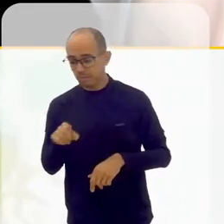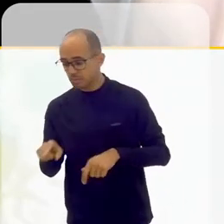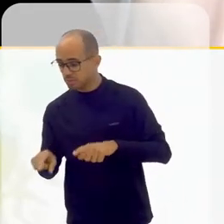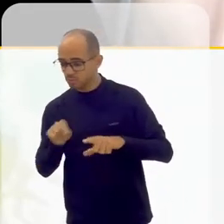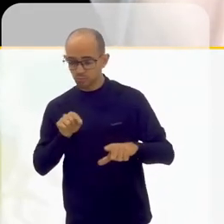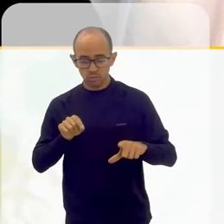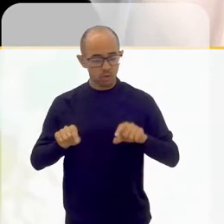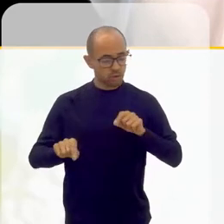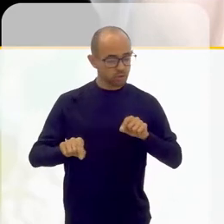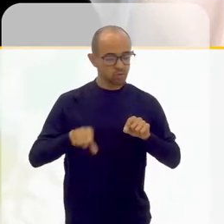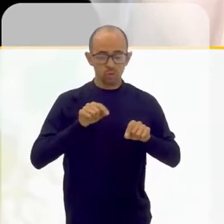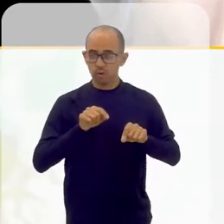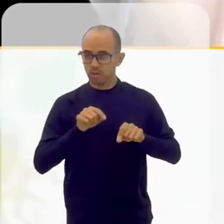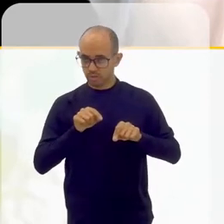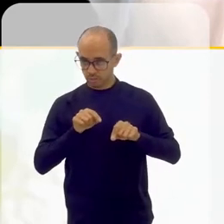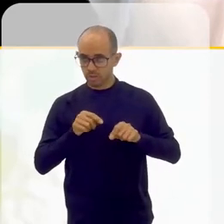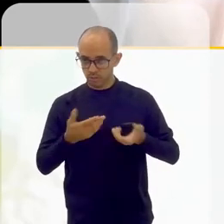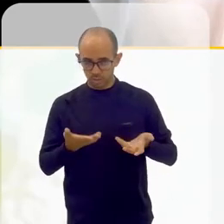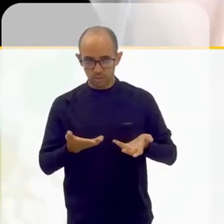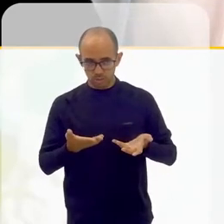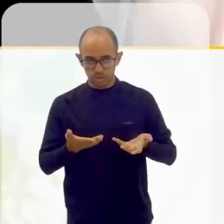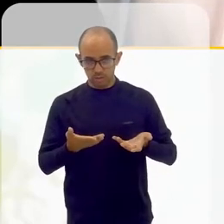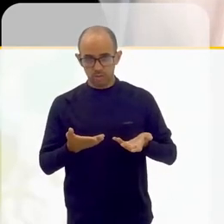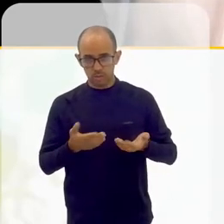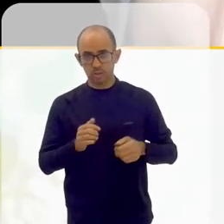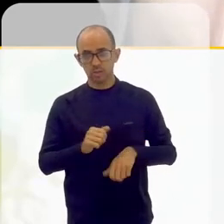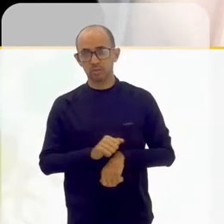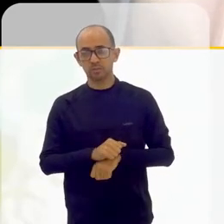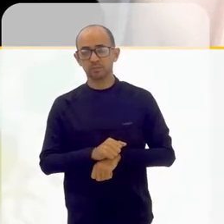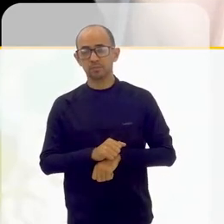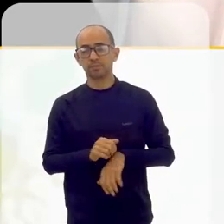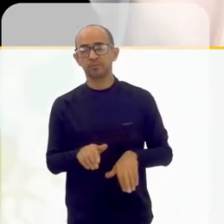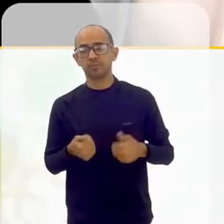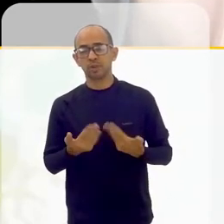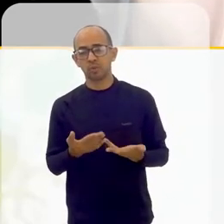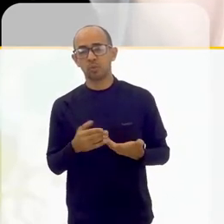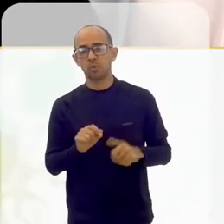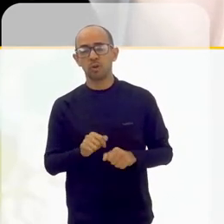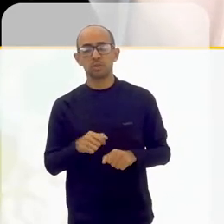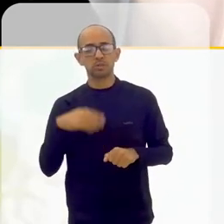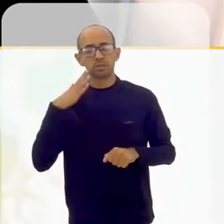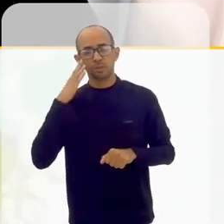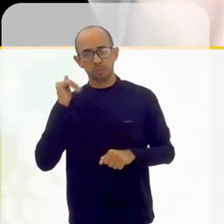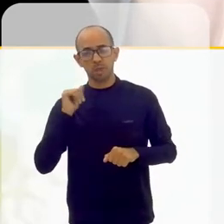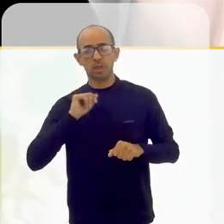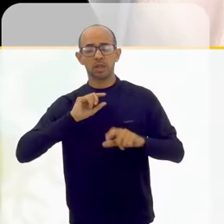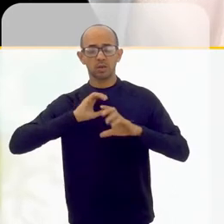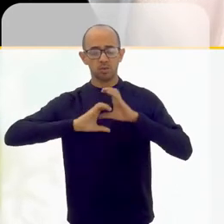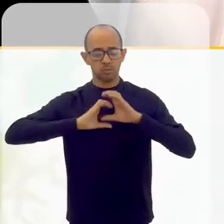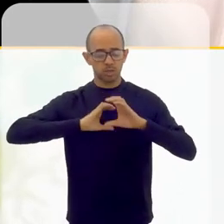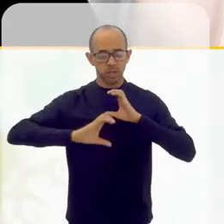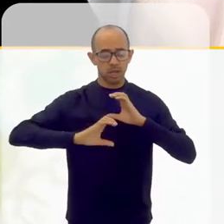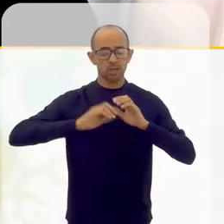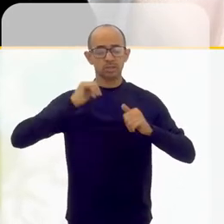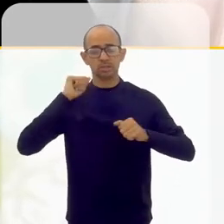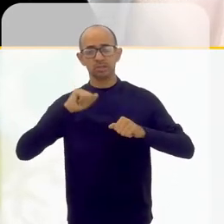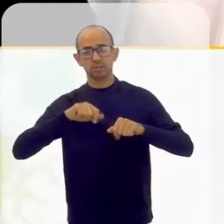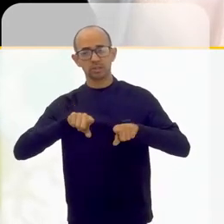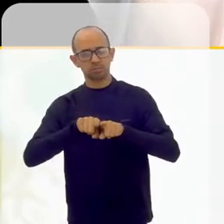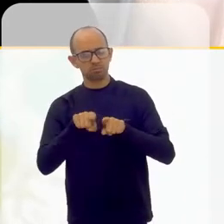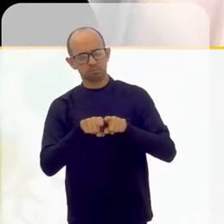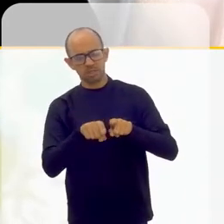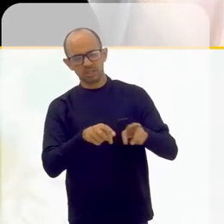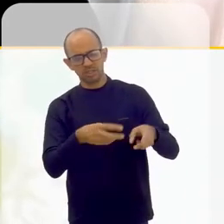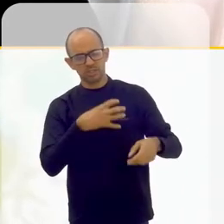aquilo, a vida tem que ser assim, eu quero uma vida assado. Então, assim, saber se comunicar